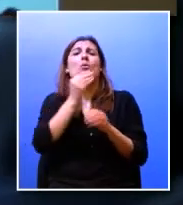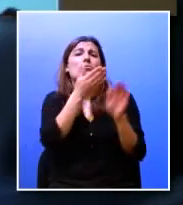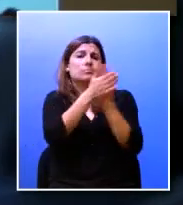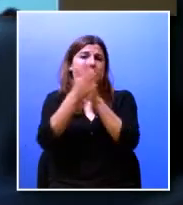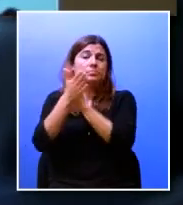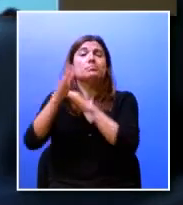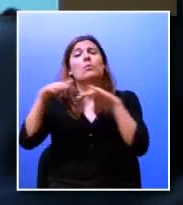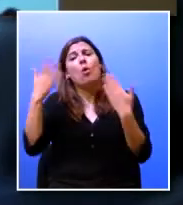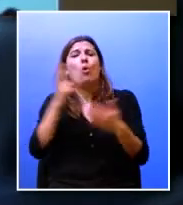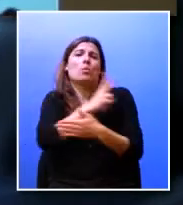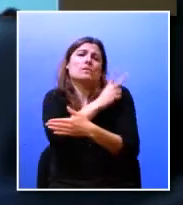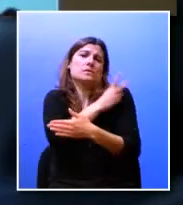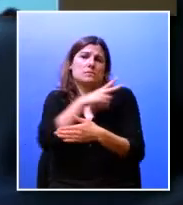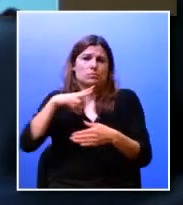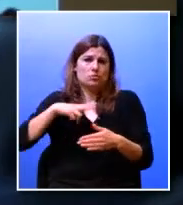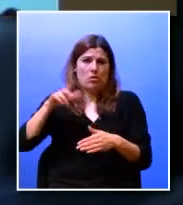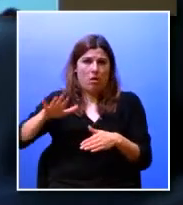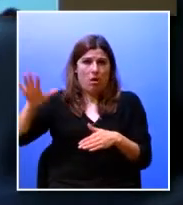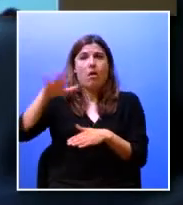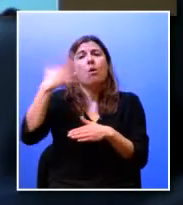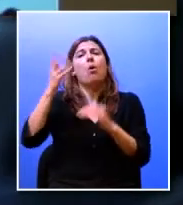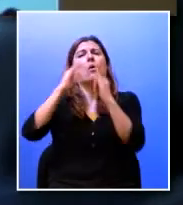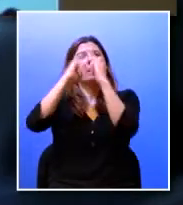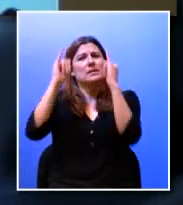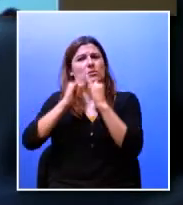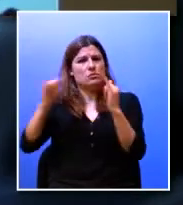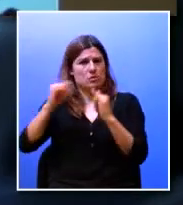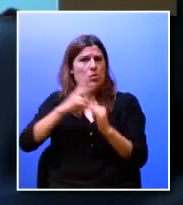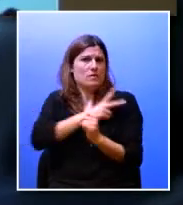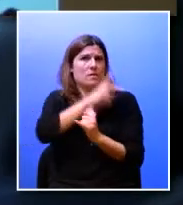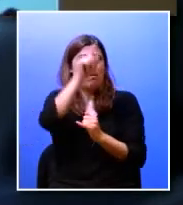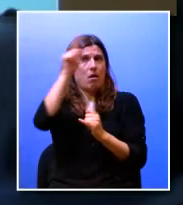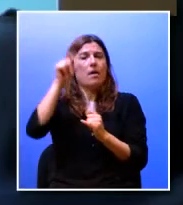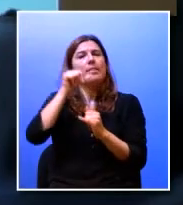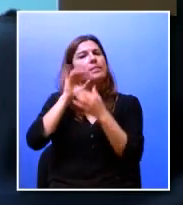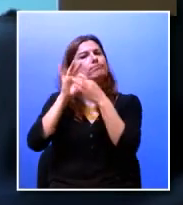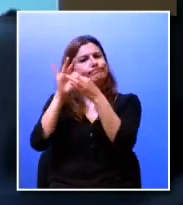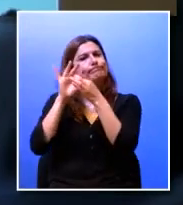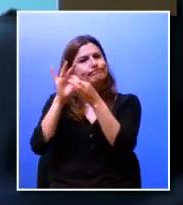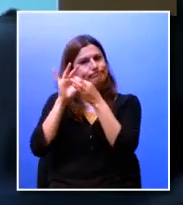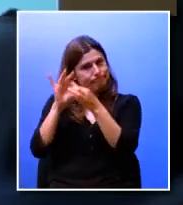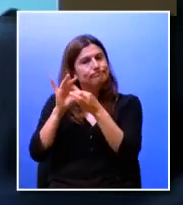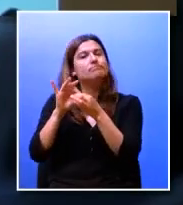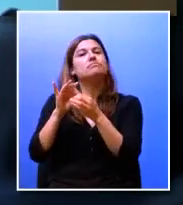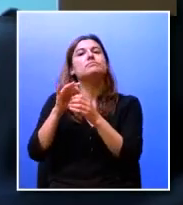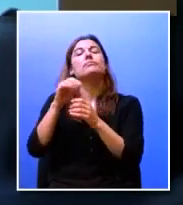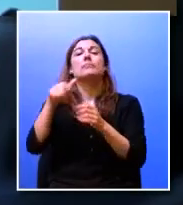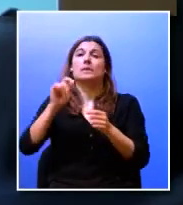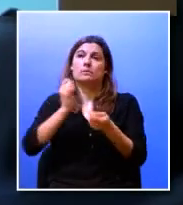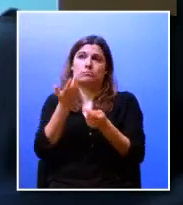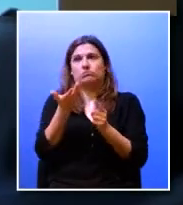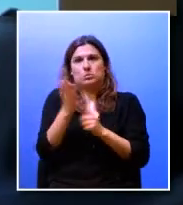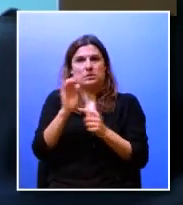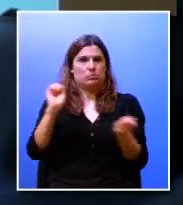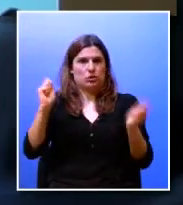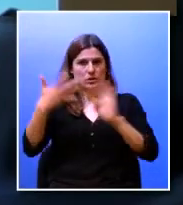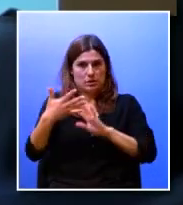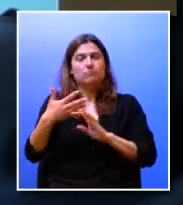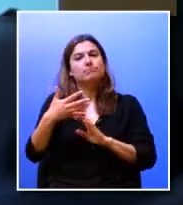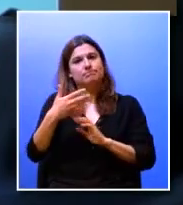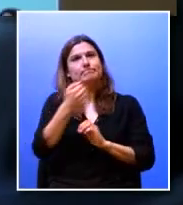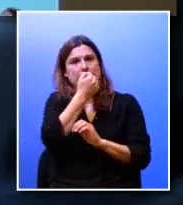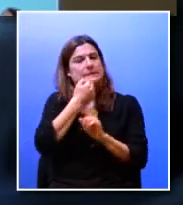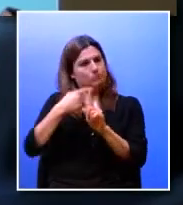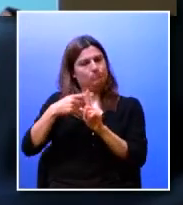outras universidades portuguesas ou internacionais com o qual desenvolvemos colaborações entre os quais o ISCTEA felizmente também o